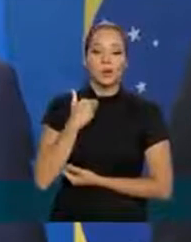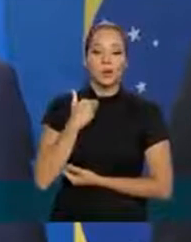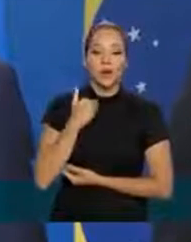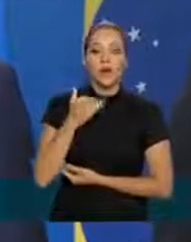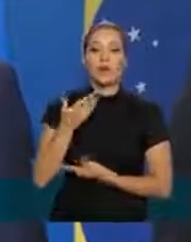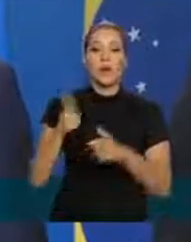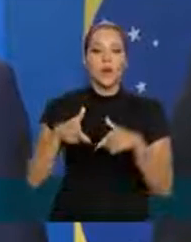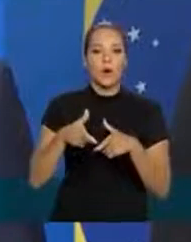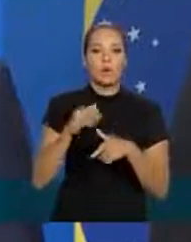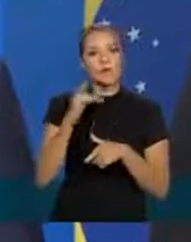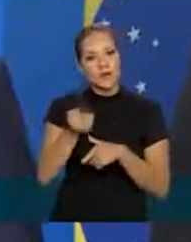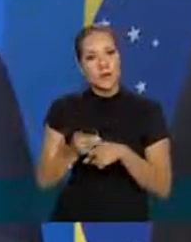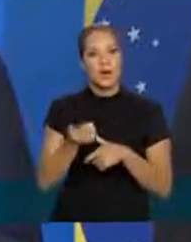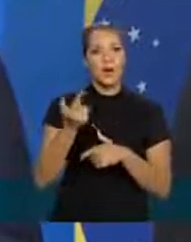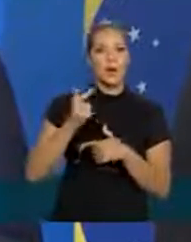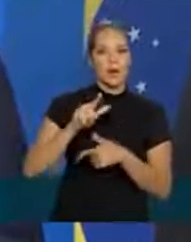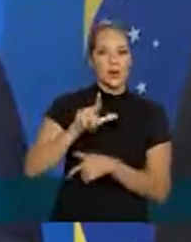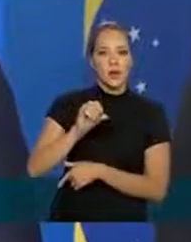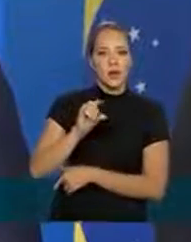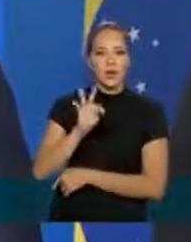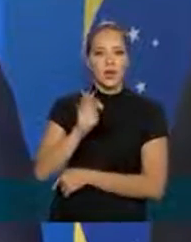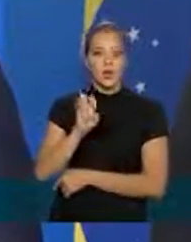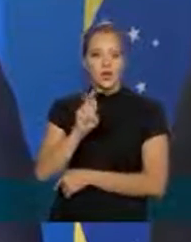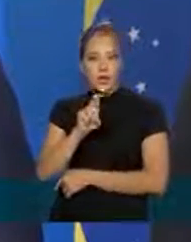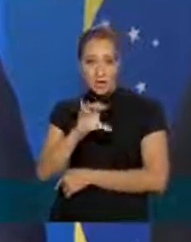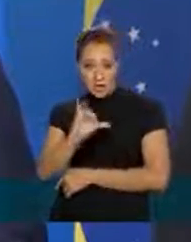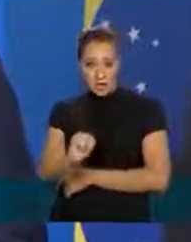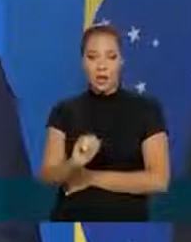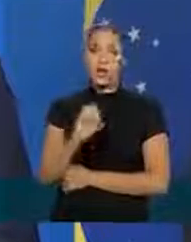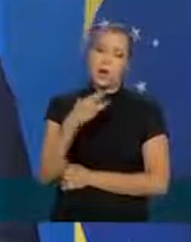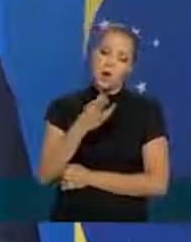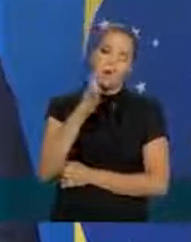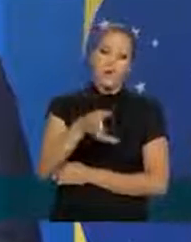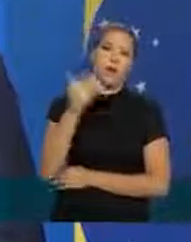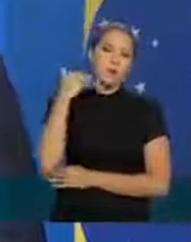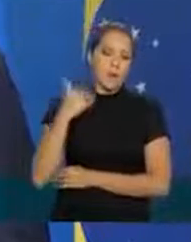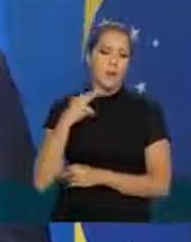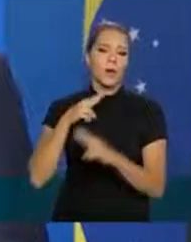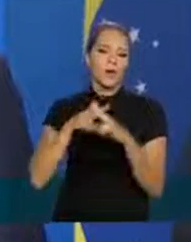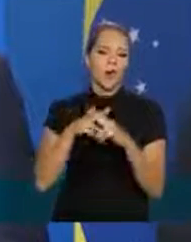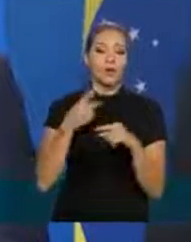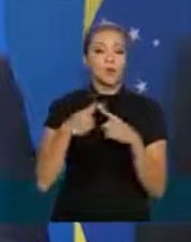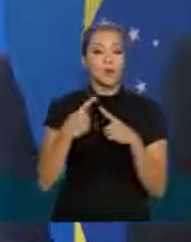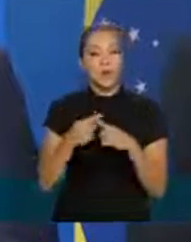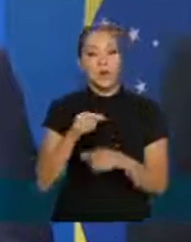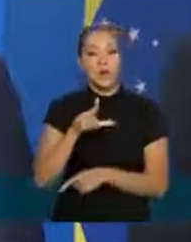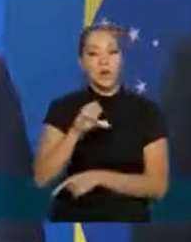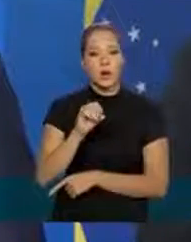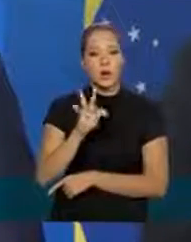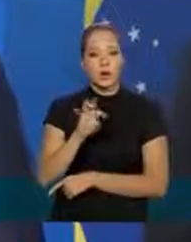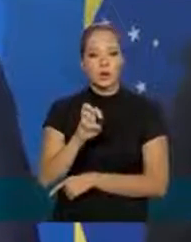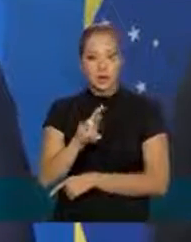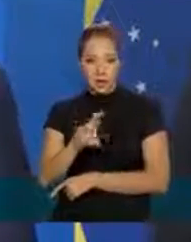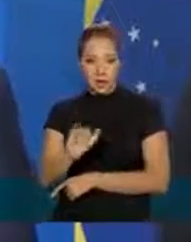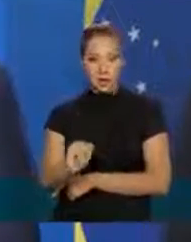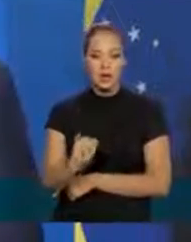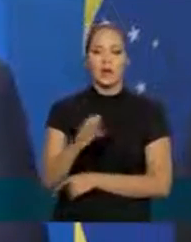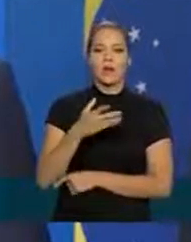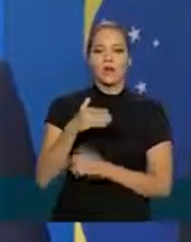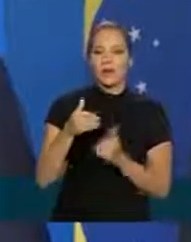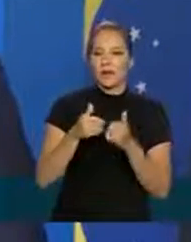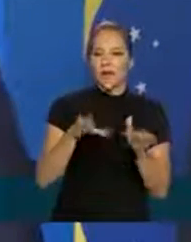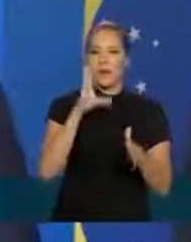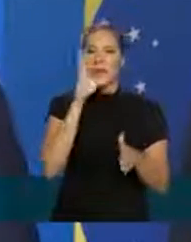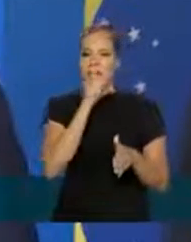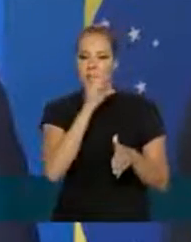num lotérico da Caixa Econômica Federal porque os lotéricos eles existem e trabalham e abrem no sábado